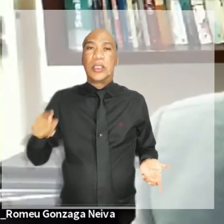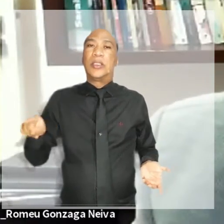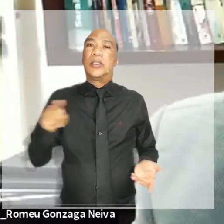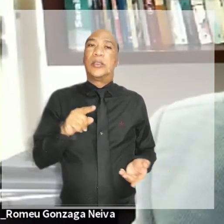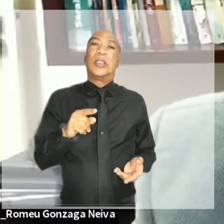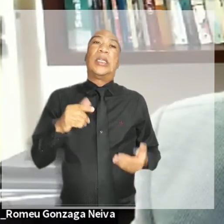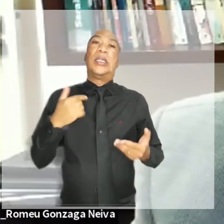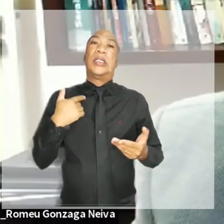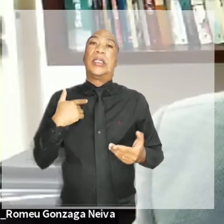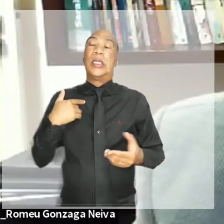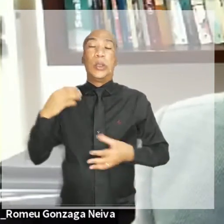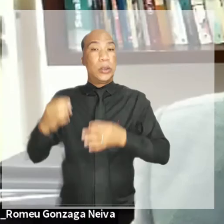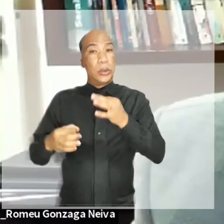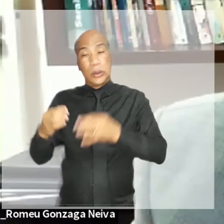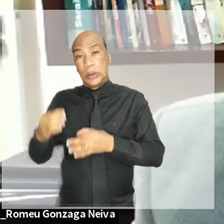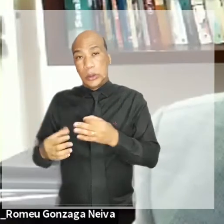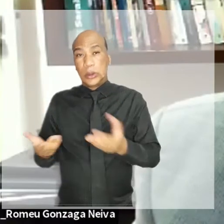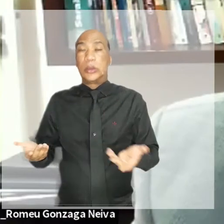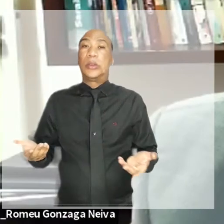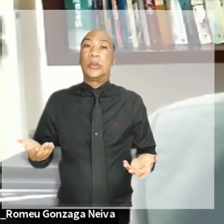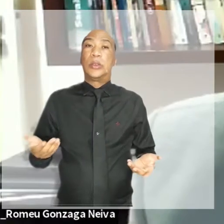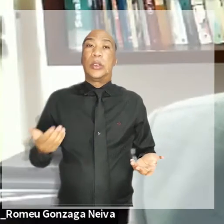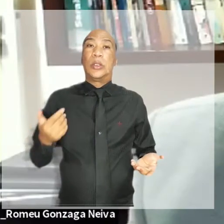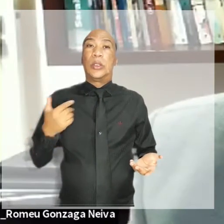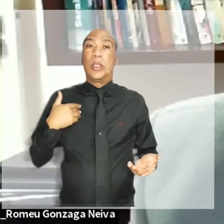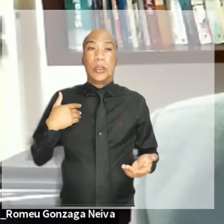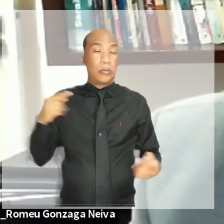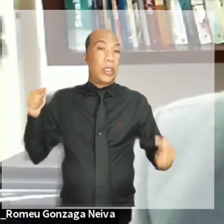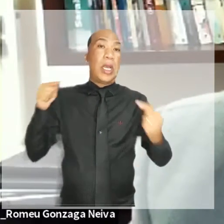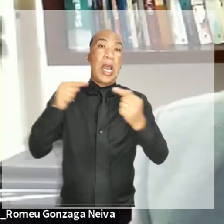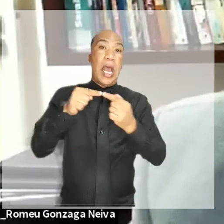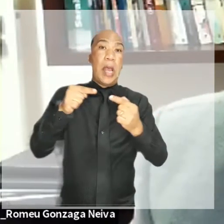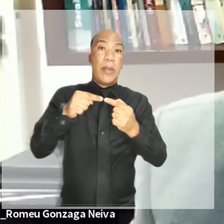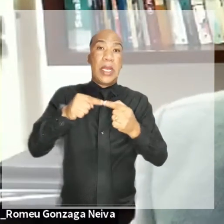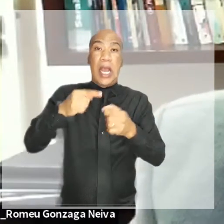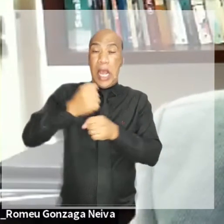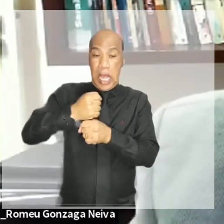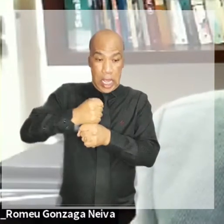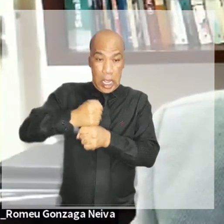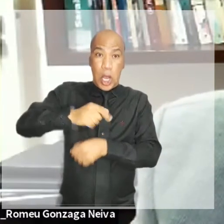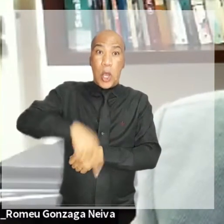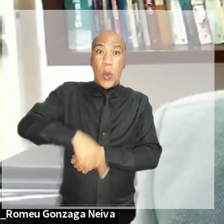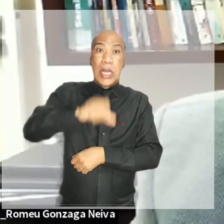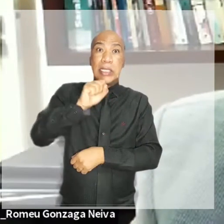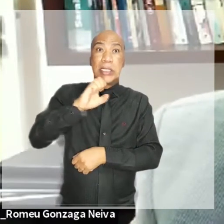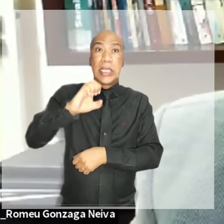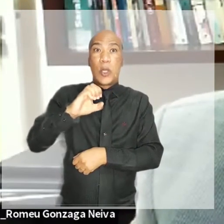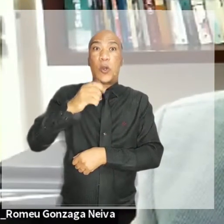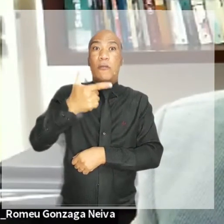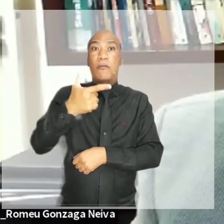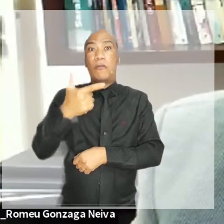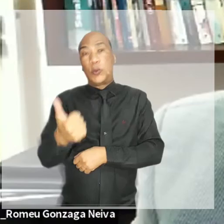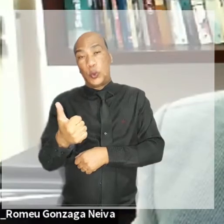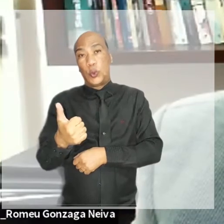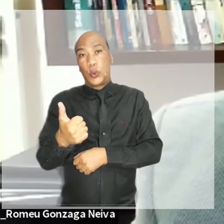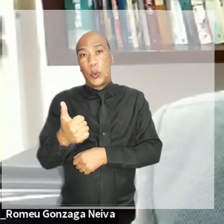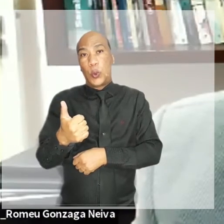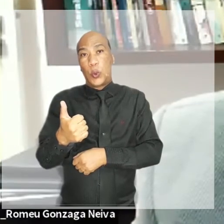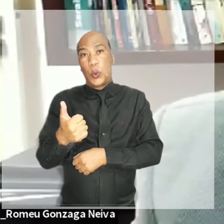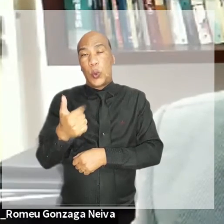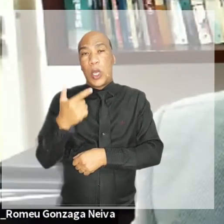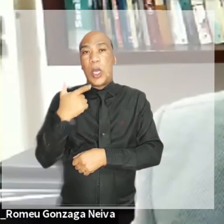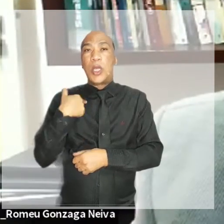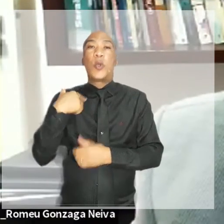inserido realmente no século XXI. E um dos escopos dessa administração,